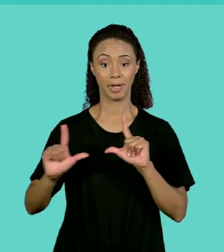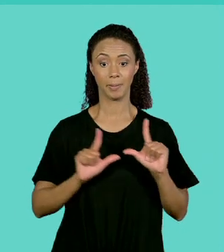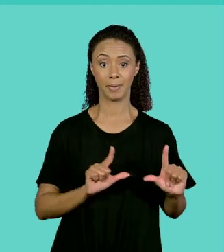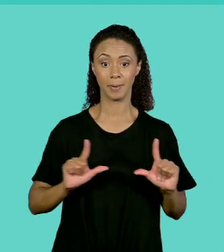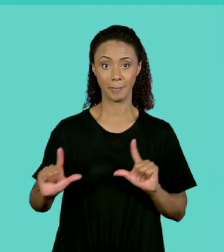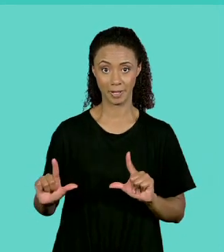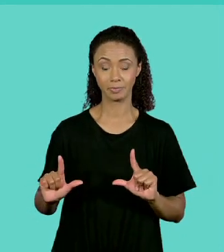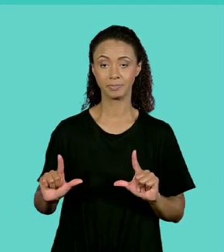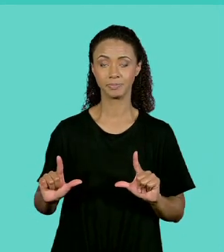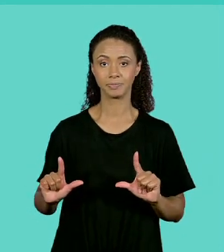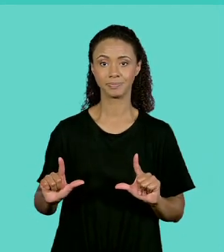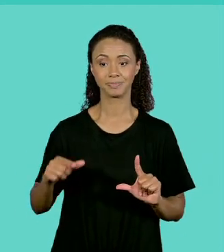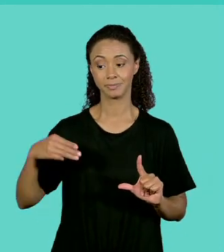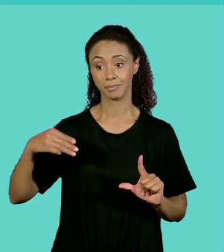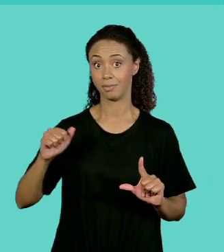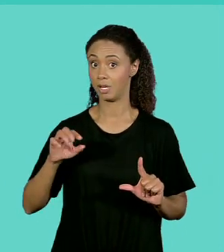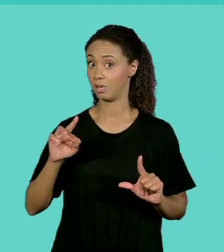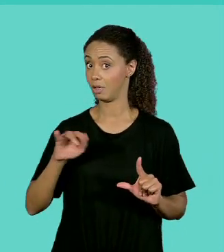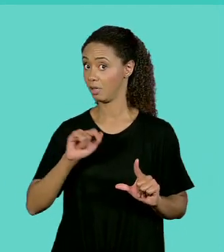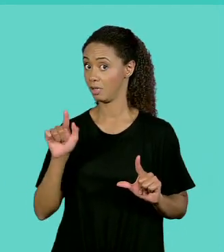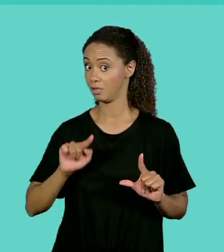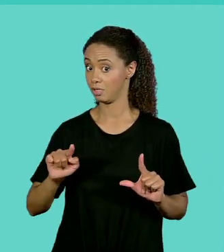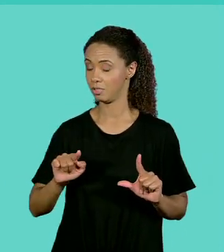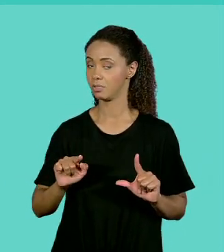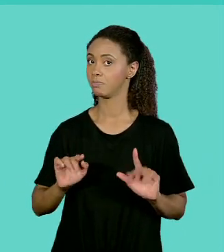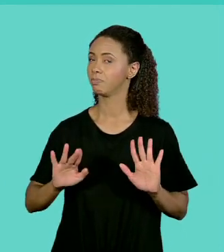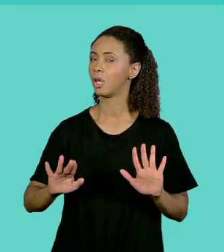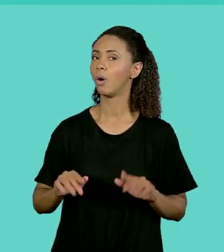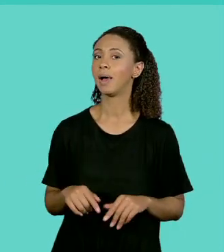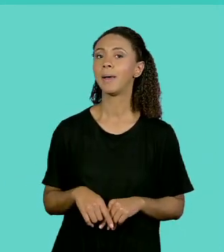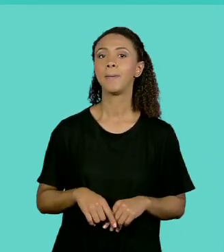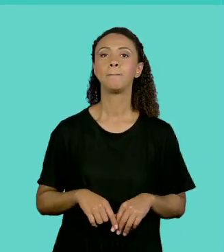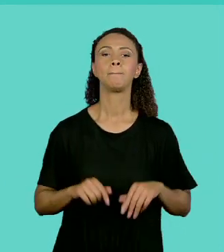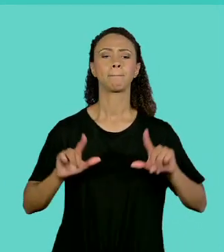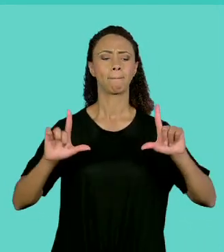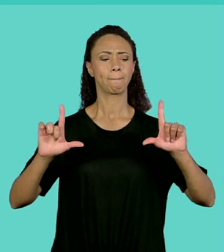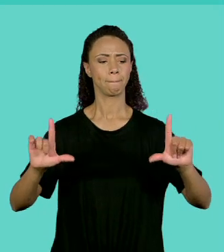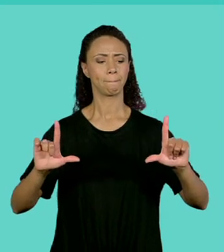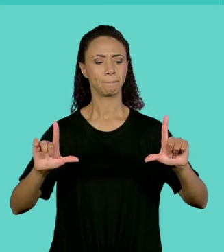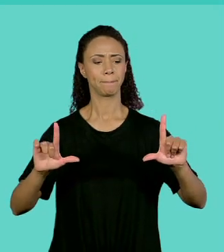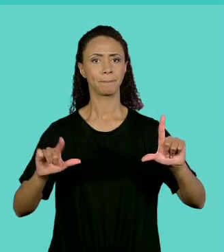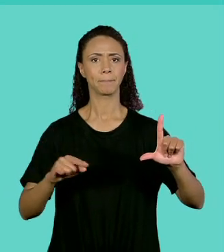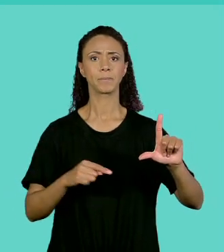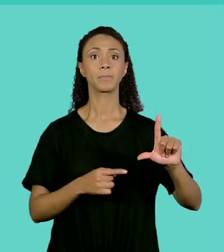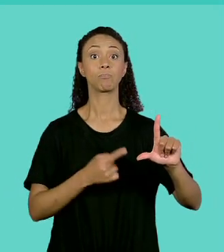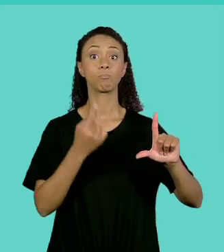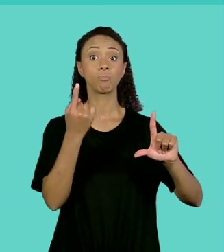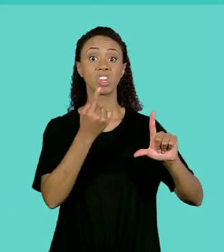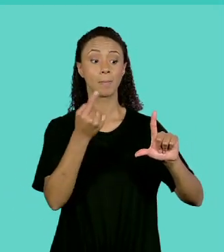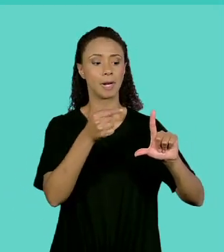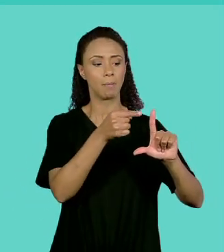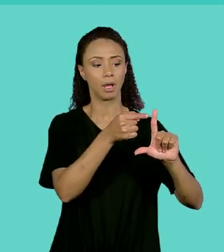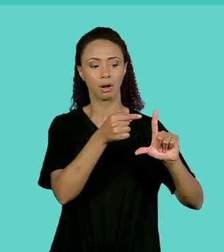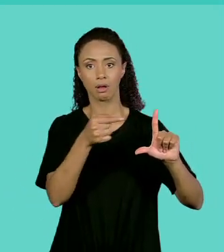linhas e duas colunas. Então para eu fazer referência à primeira linha e primeira coluna, eu apenas uso colchetes linha